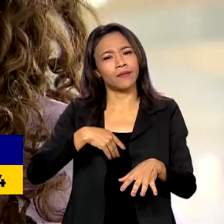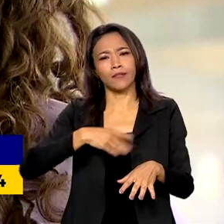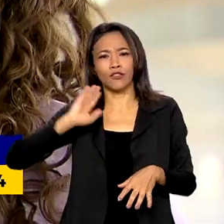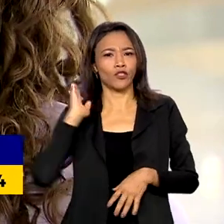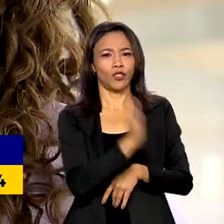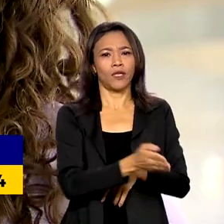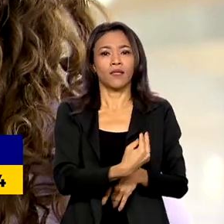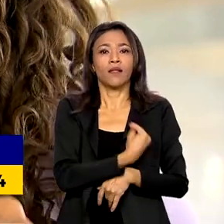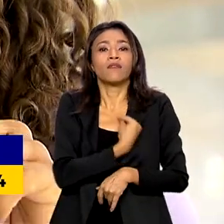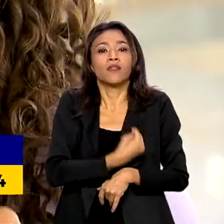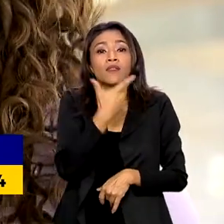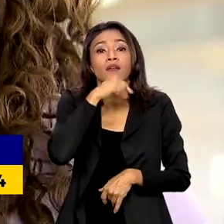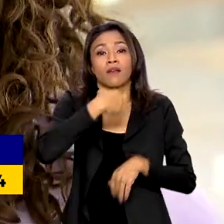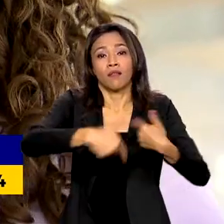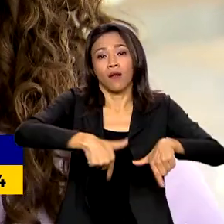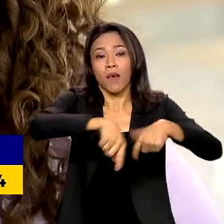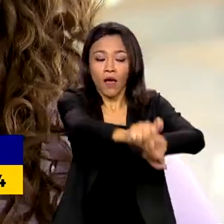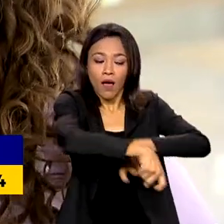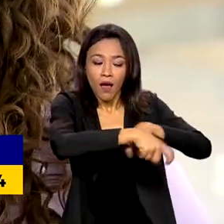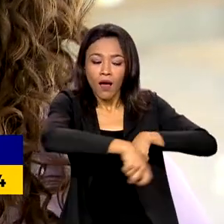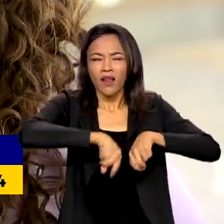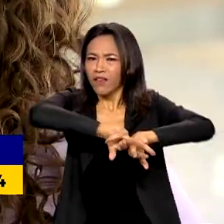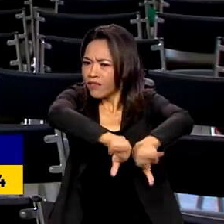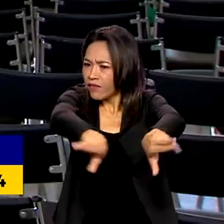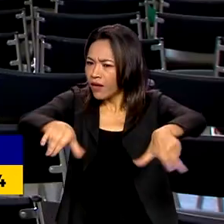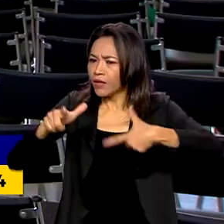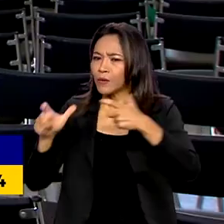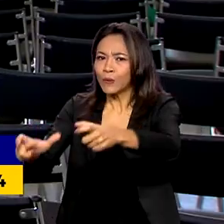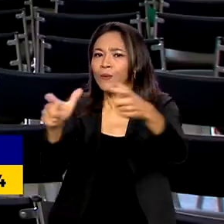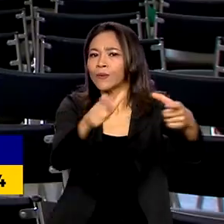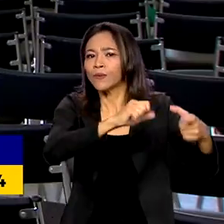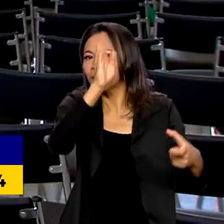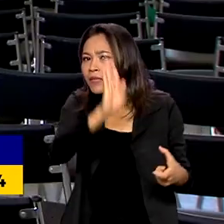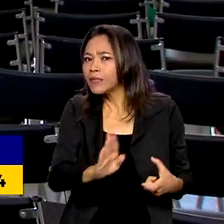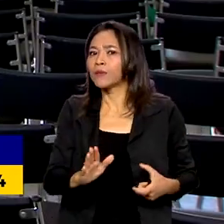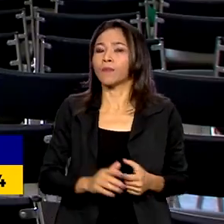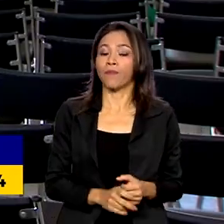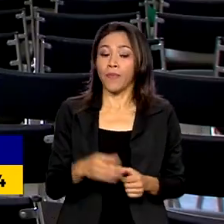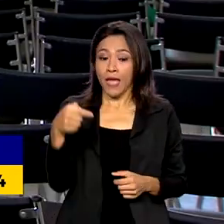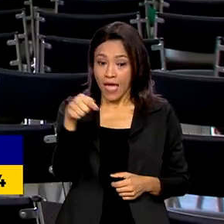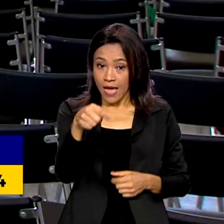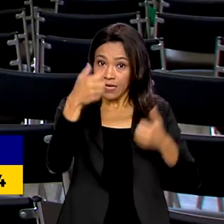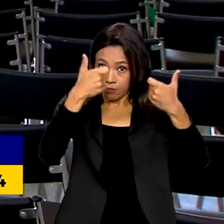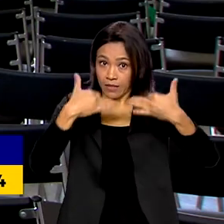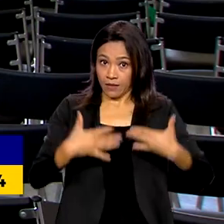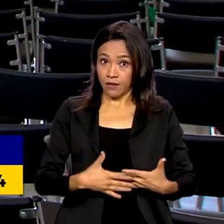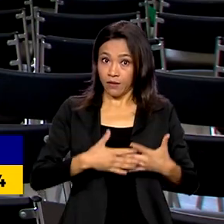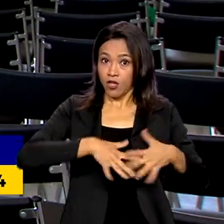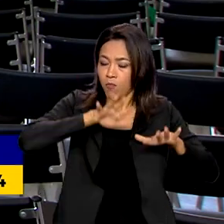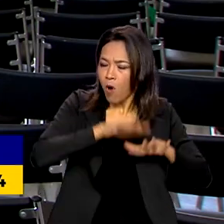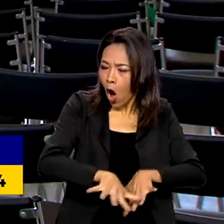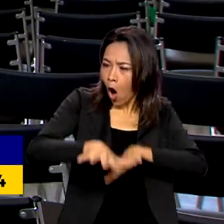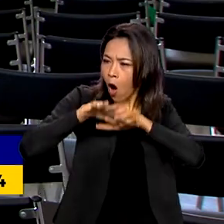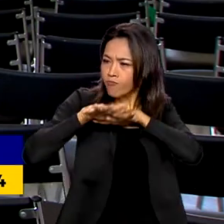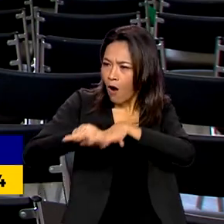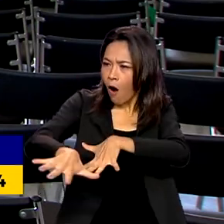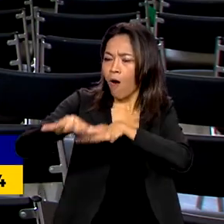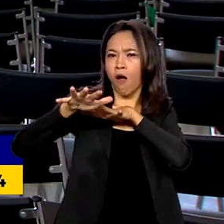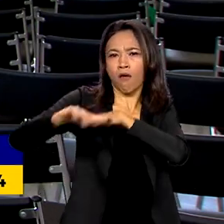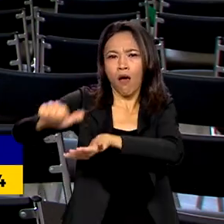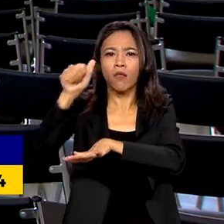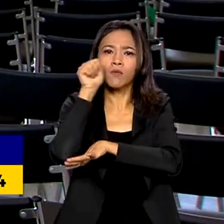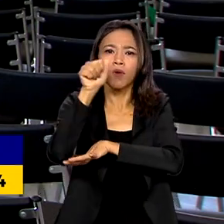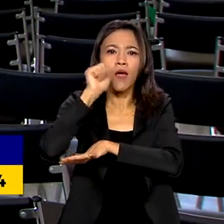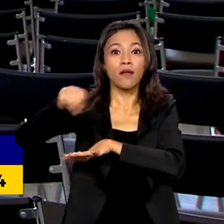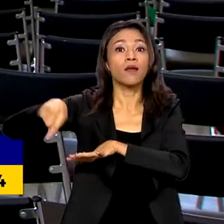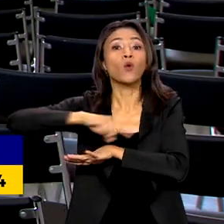familiar, da trabalhadora rural, lá nos seus diversos territórios. A Marcha das Margaridas é um ato político que busca dar